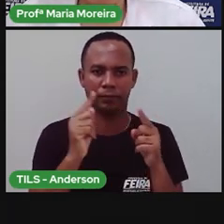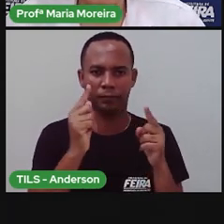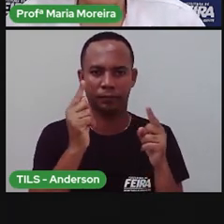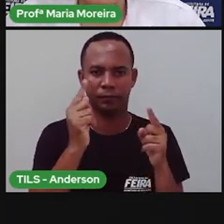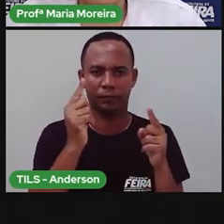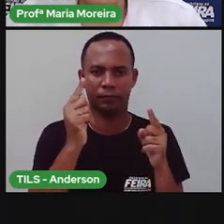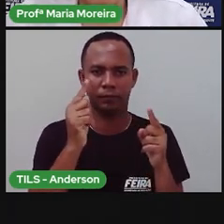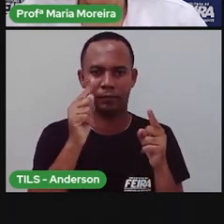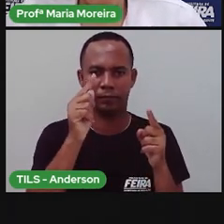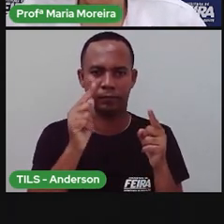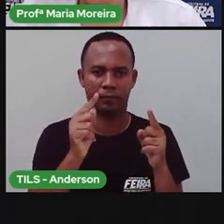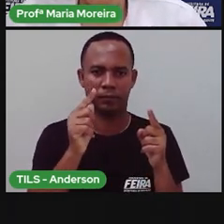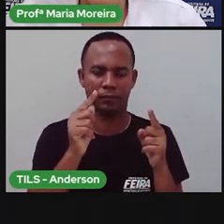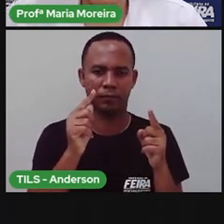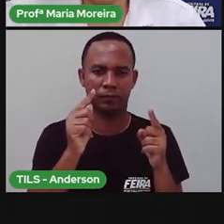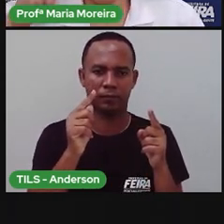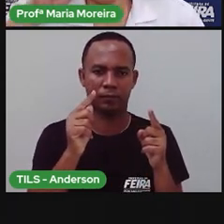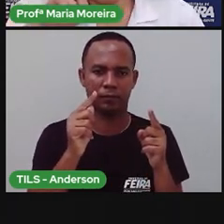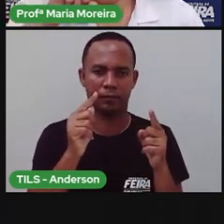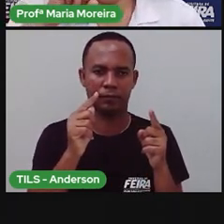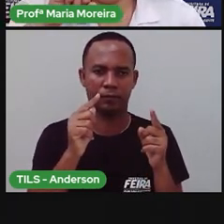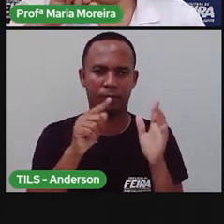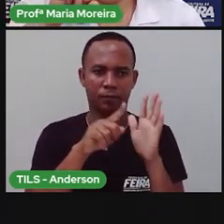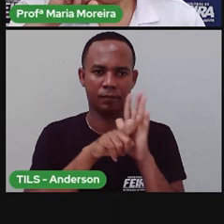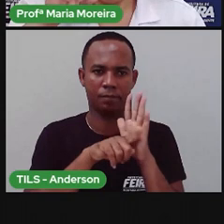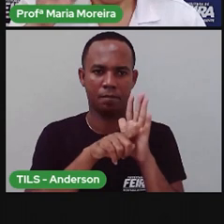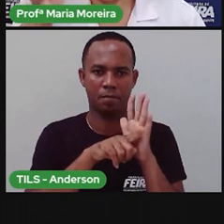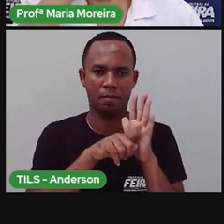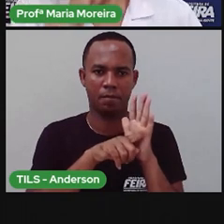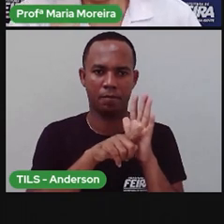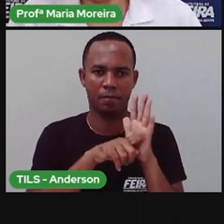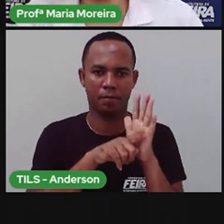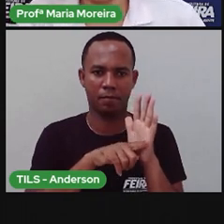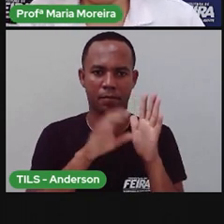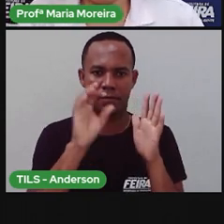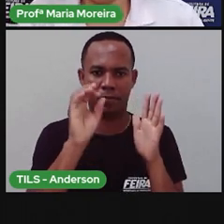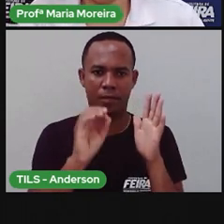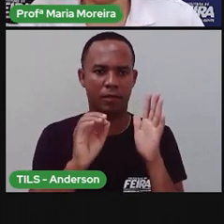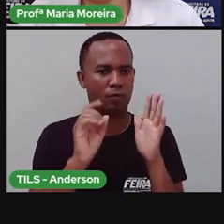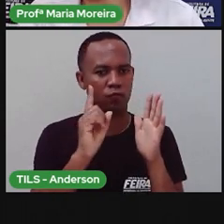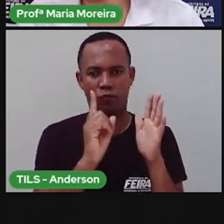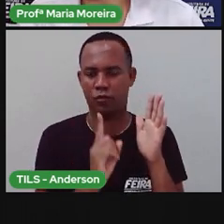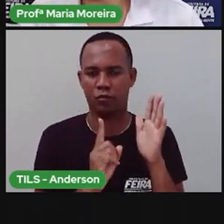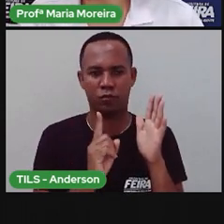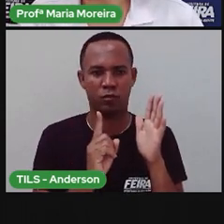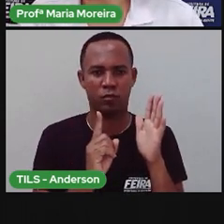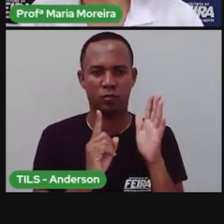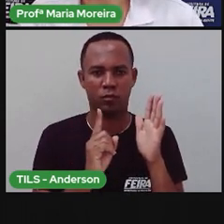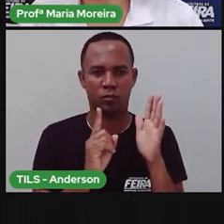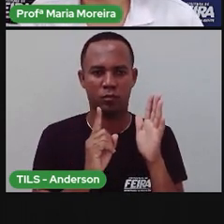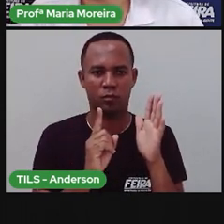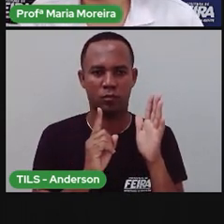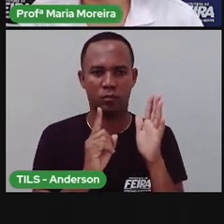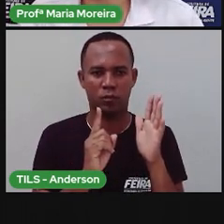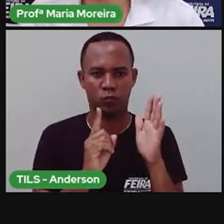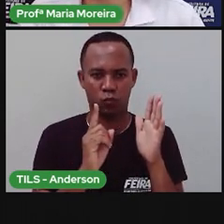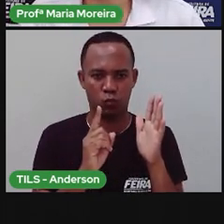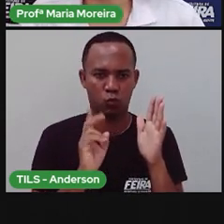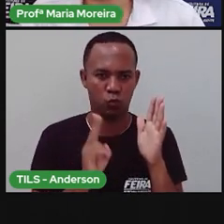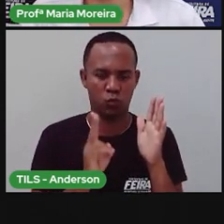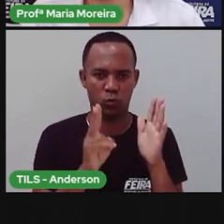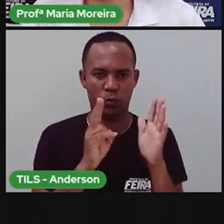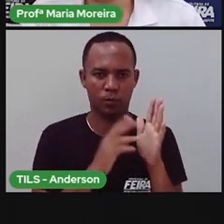Que é o um aí. Um, se eu tenho um, e eu vou tirar zero, eu vou tirar nada, eu continuo com